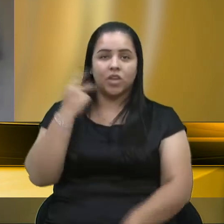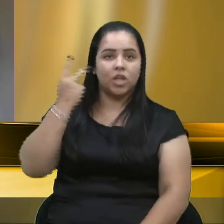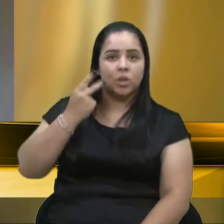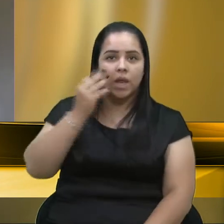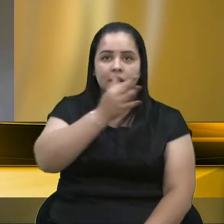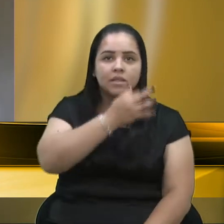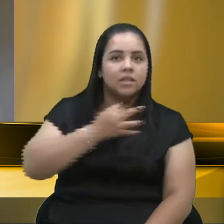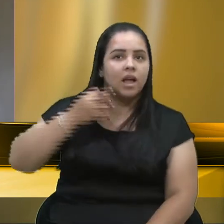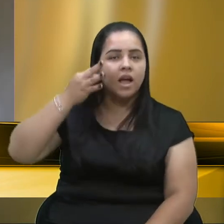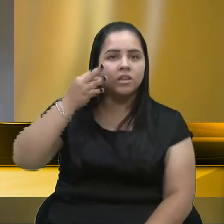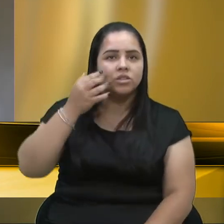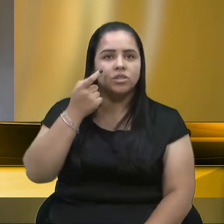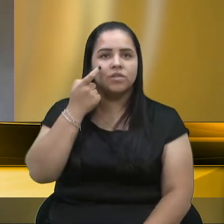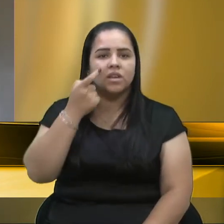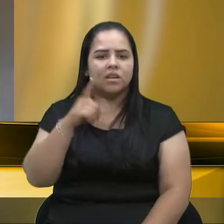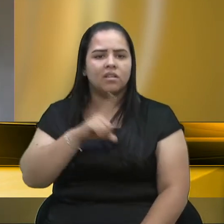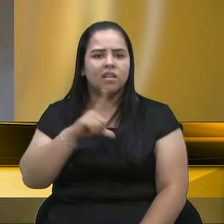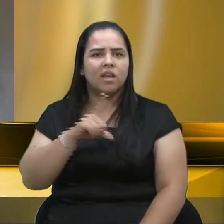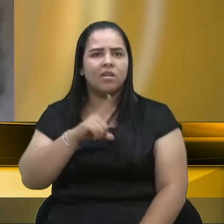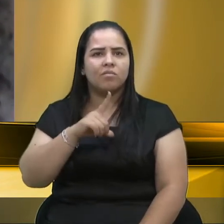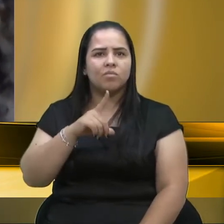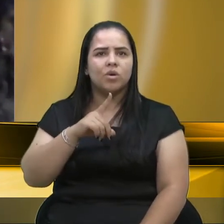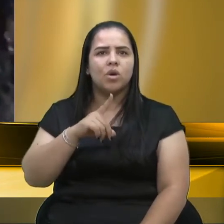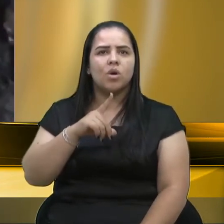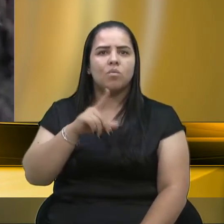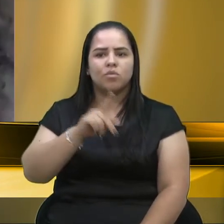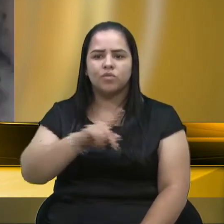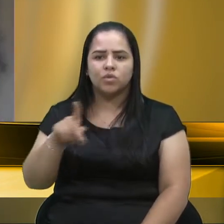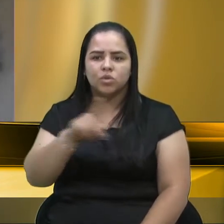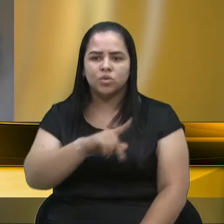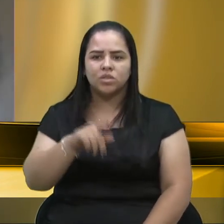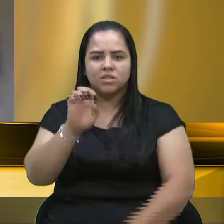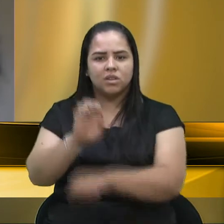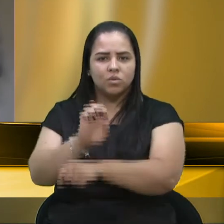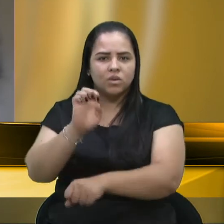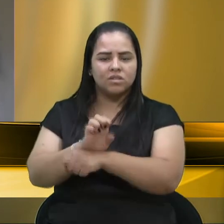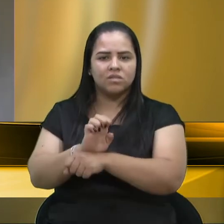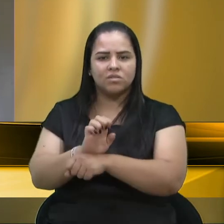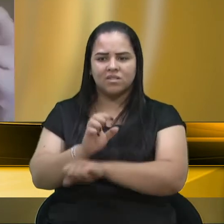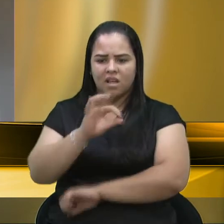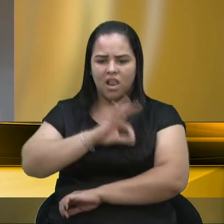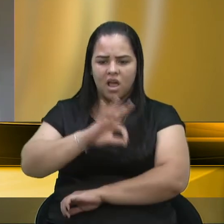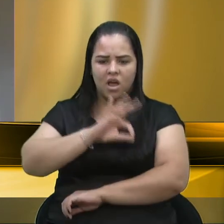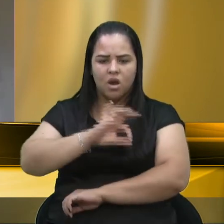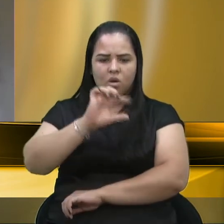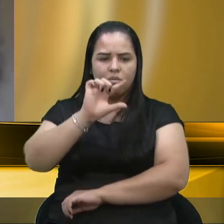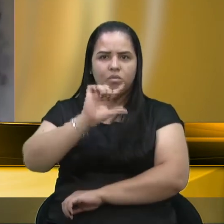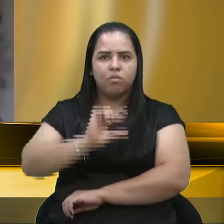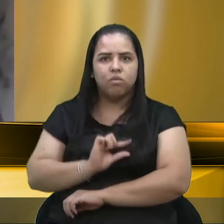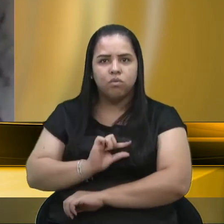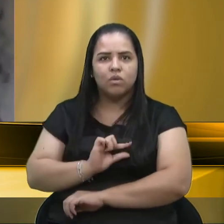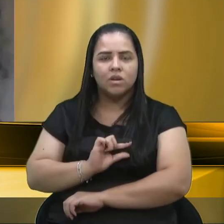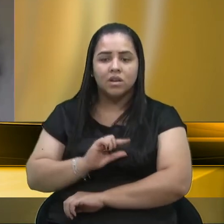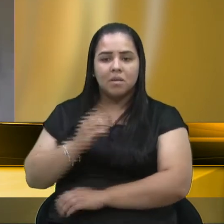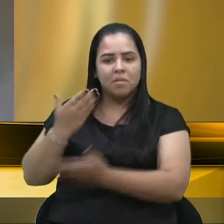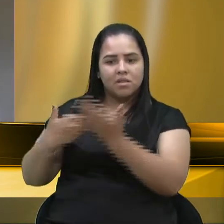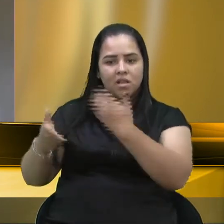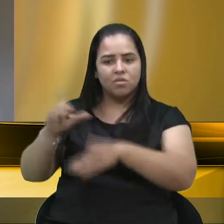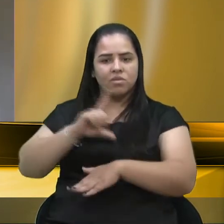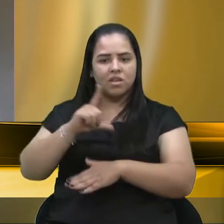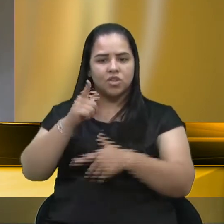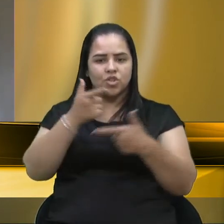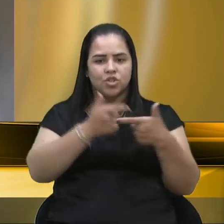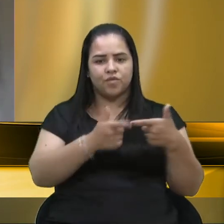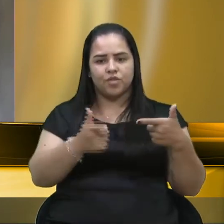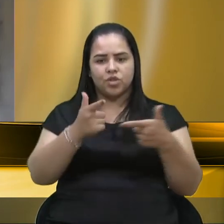professores estaduais que ganham infinitamente menos, inclusive há muito pouco tempo atrás, tinham seus salários parcelados e tem